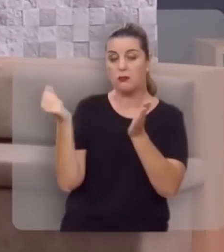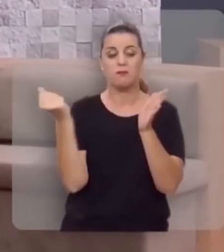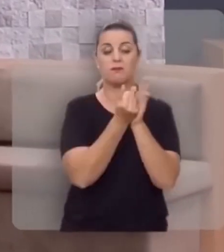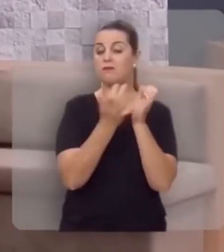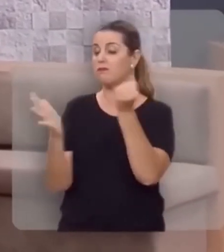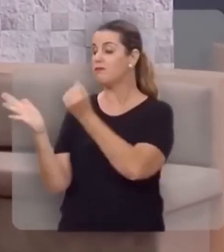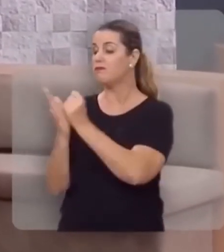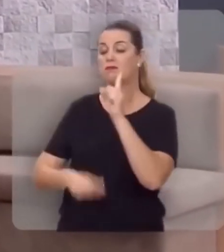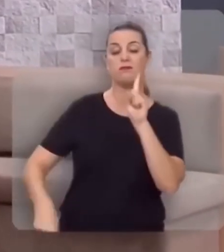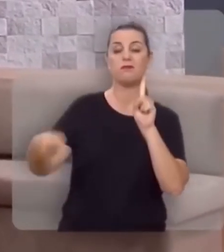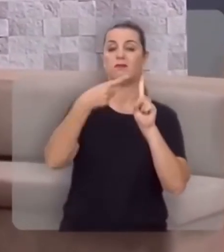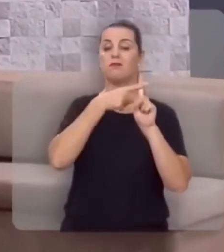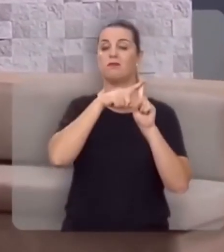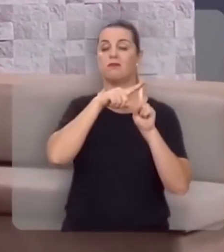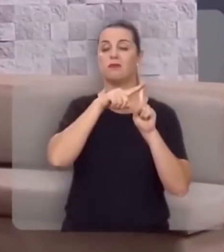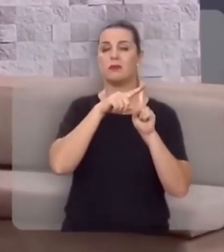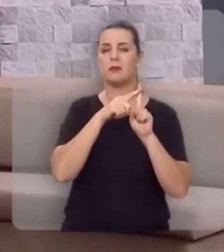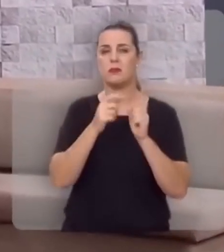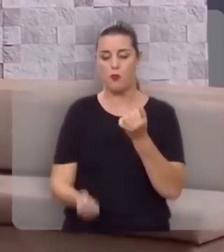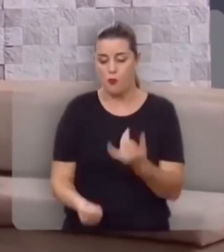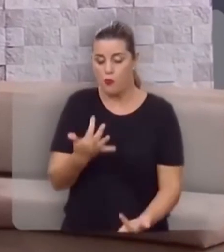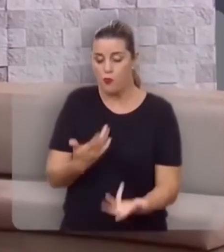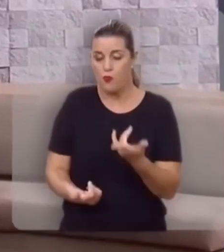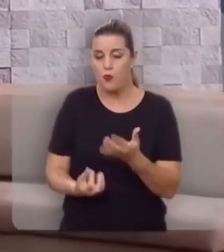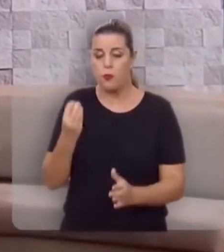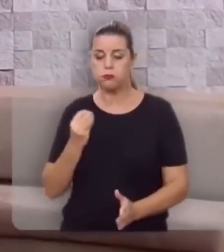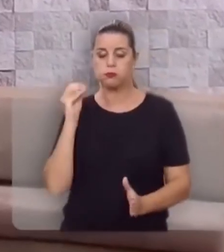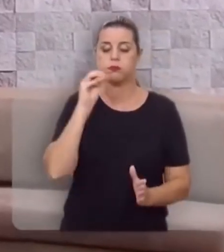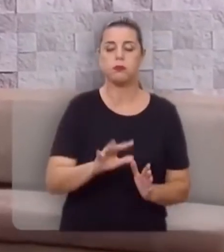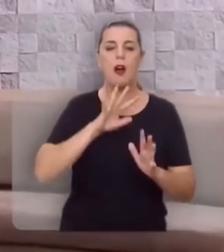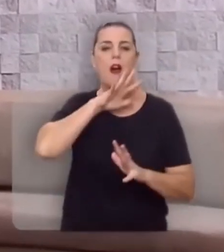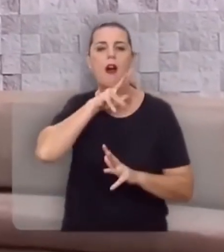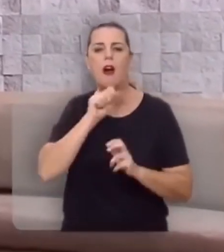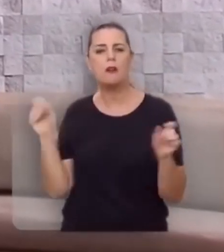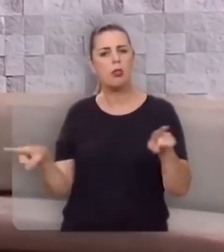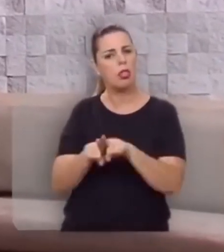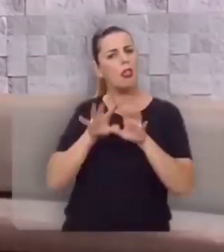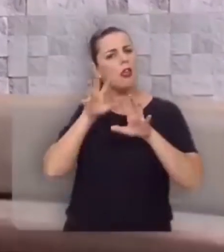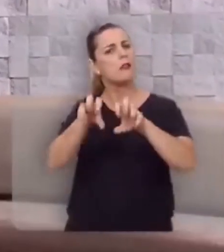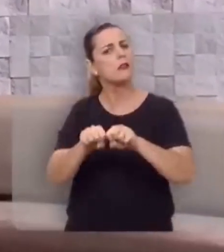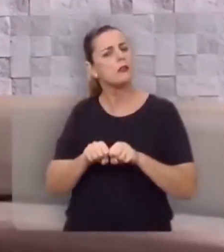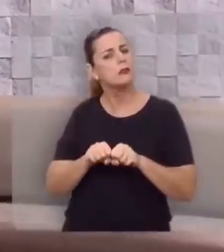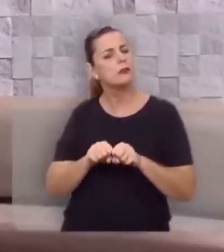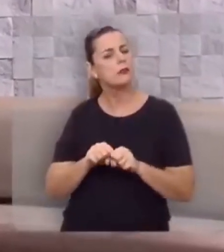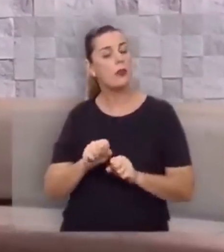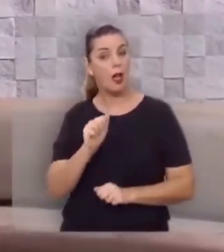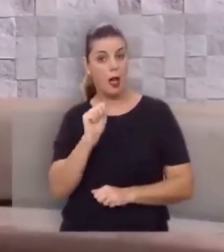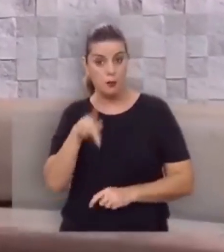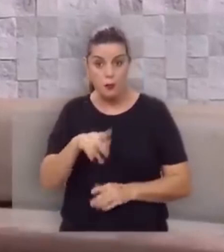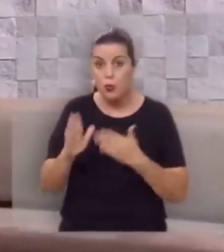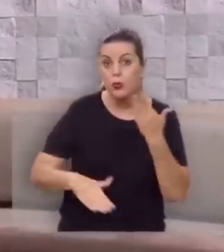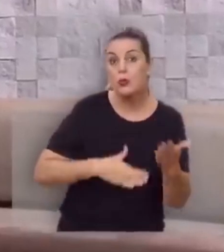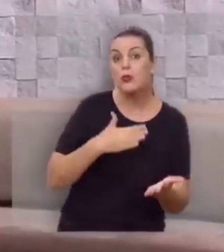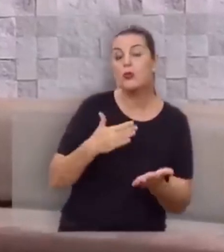crucificados, queimados vivos, jogados às feras. Os apóstolos